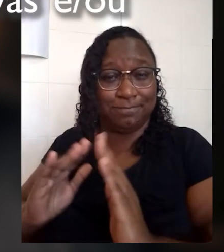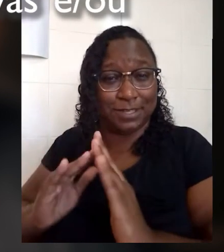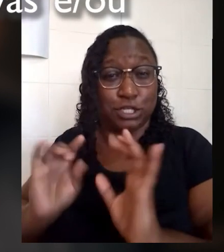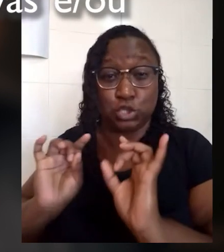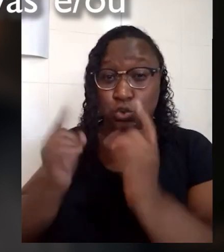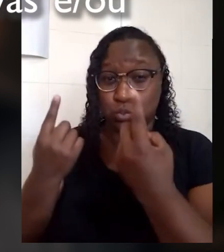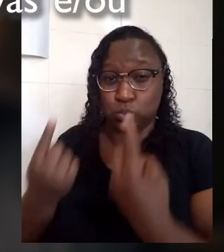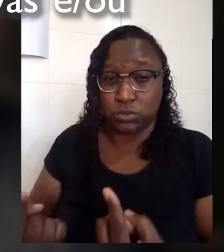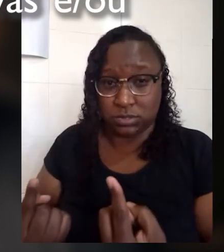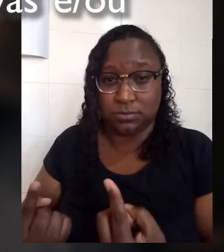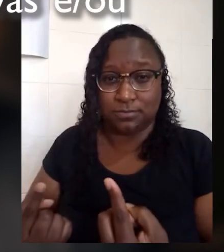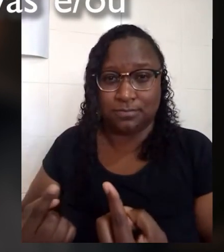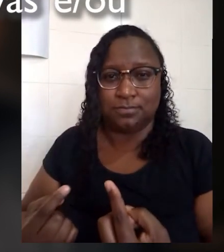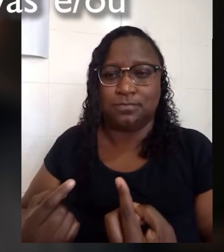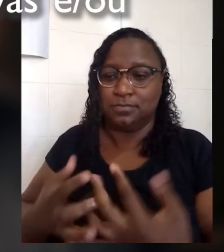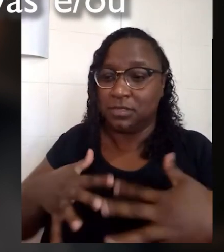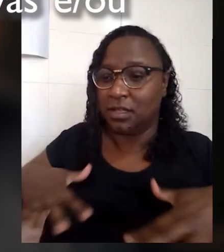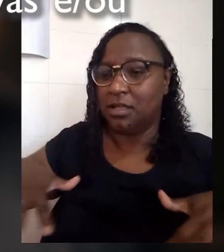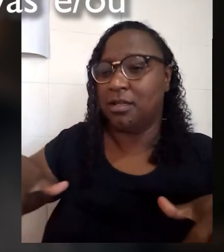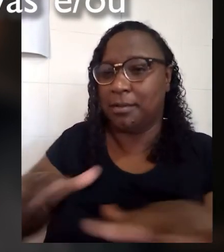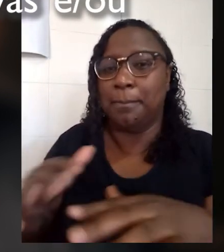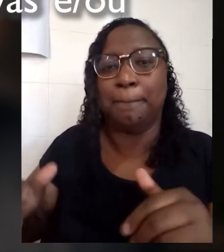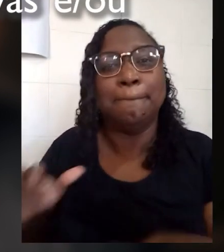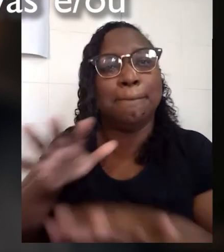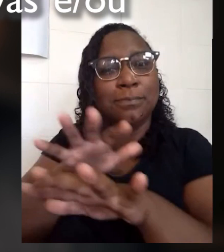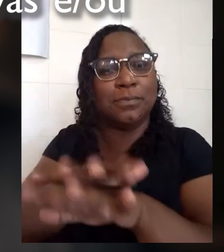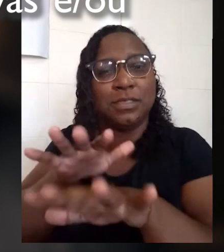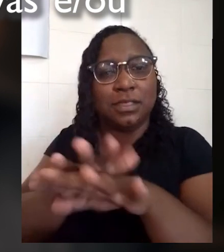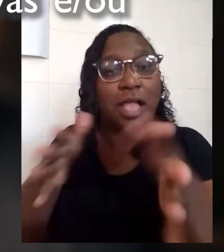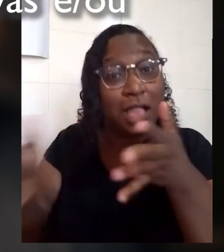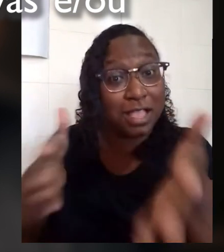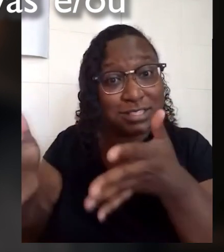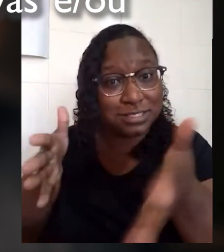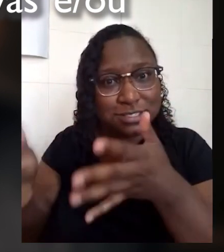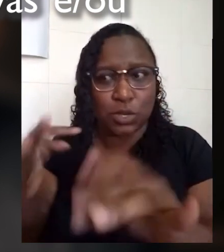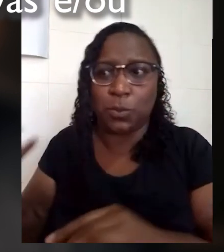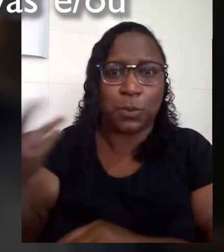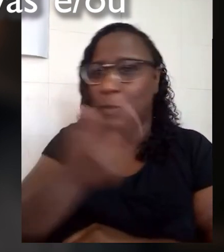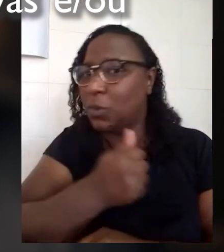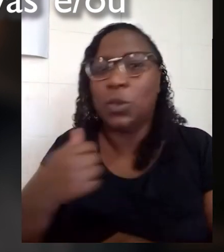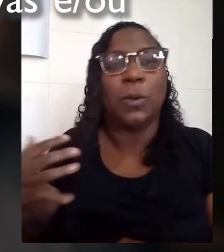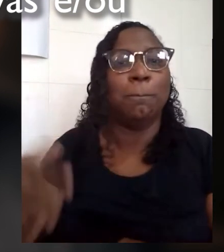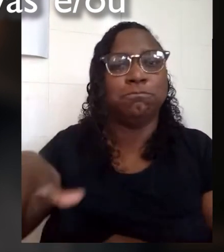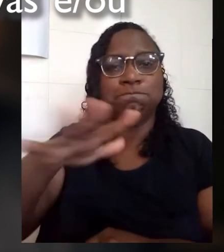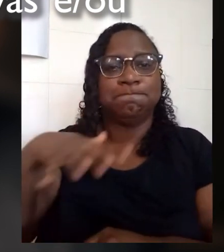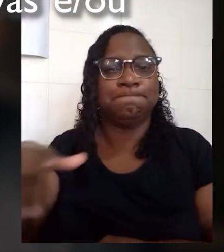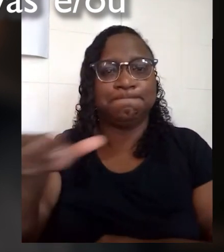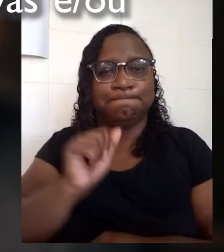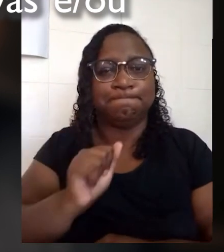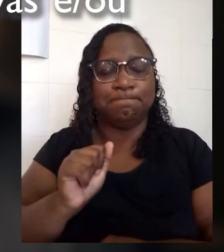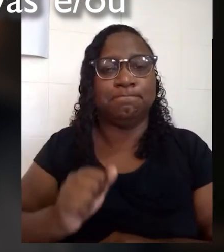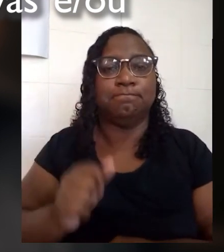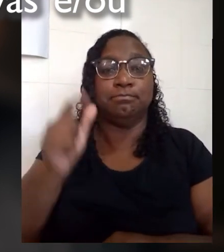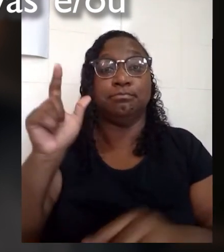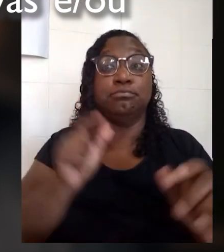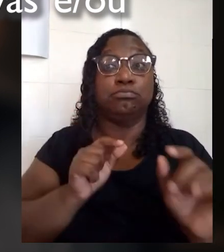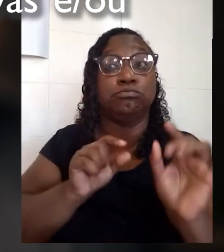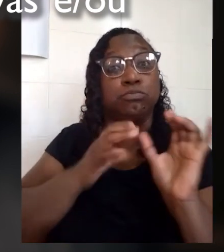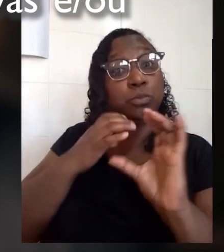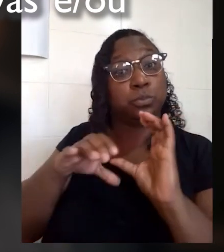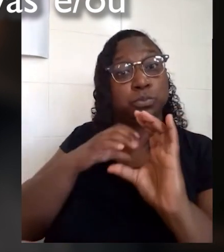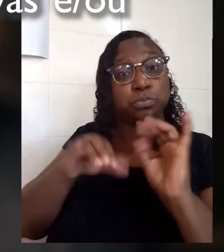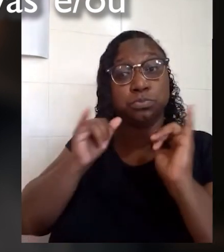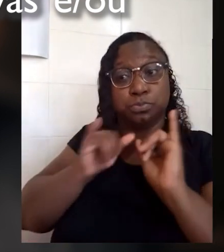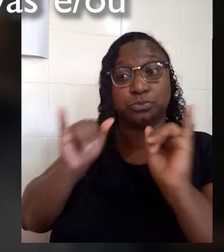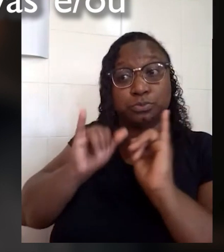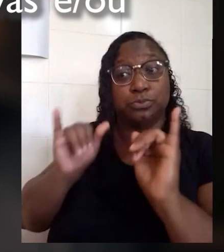Fornecer uma gama de opções acessíveis de moradia que facilite o envelhecimento em casa e informação abrangente para orientar as